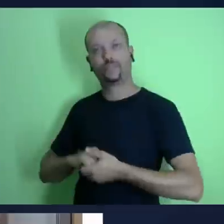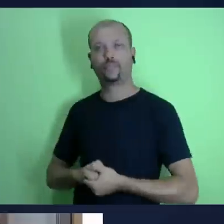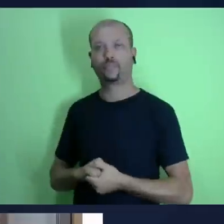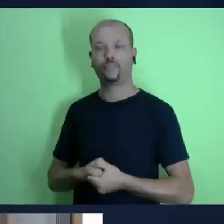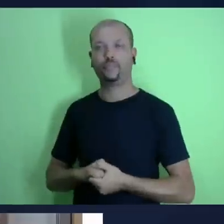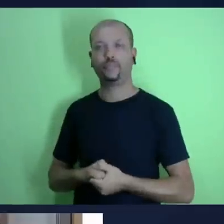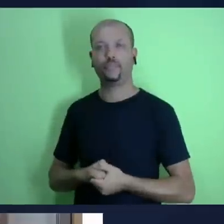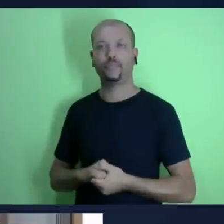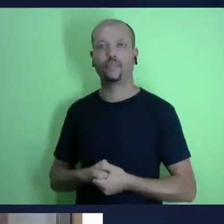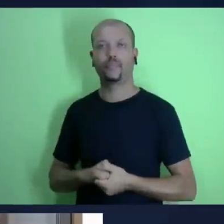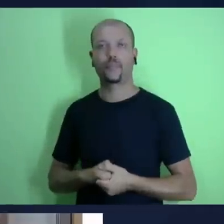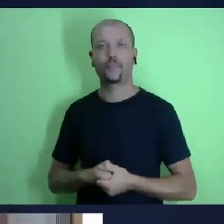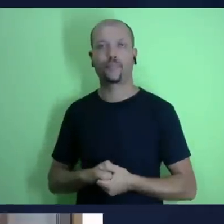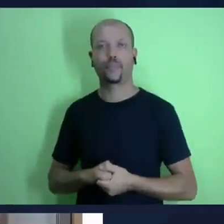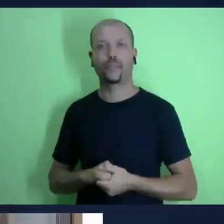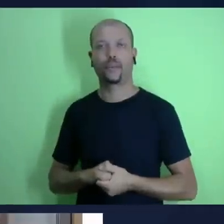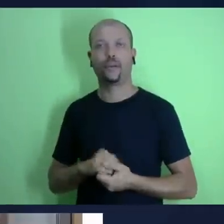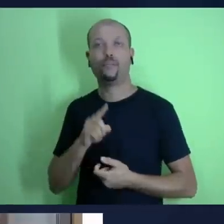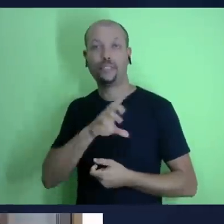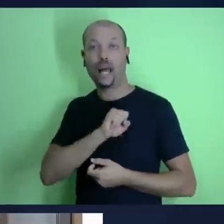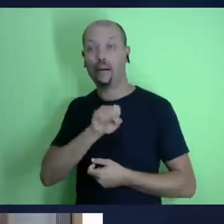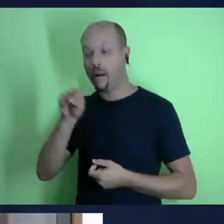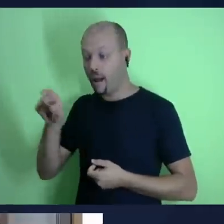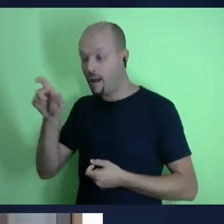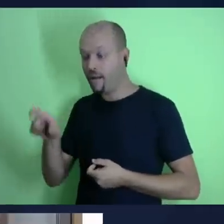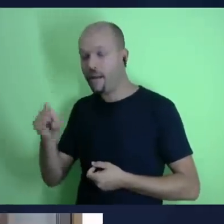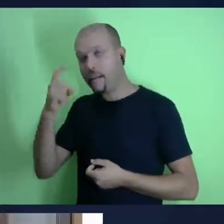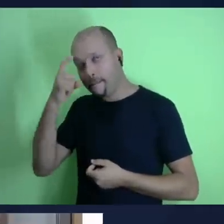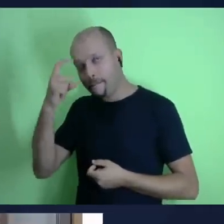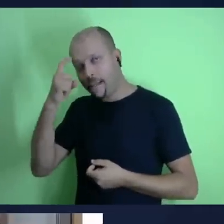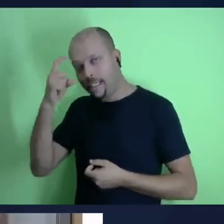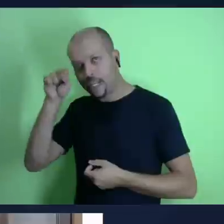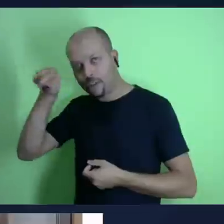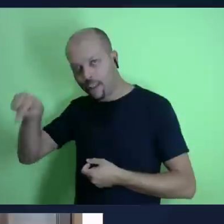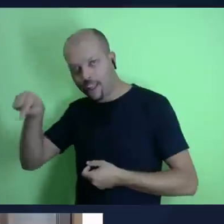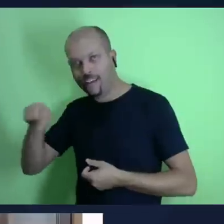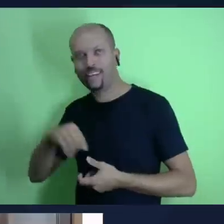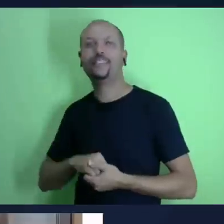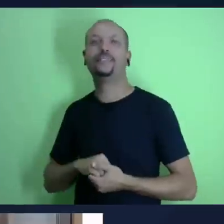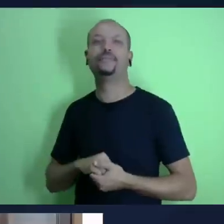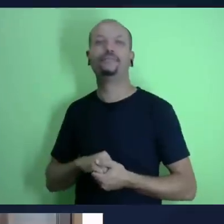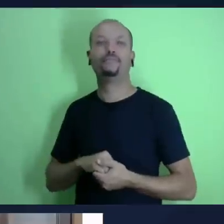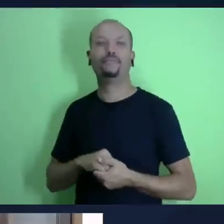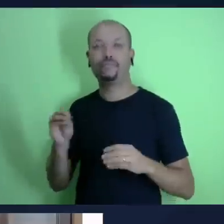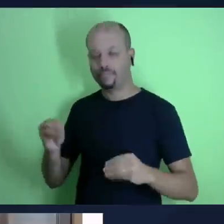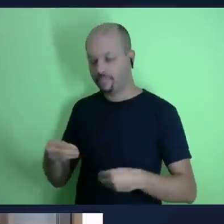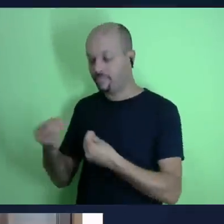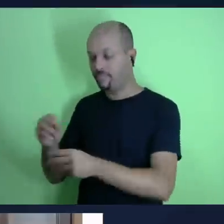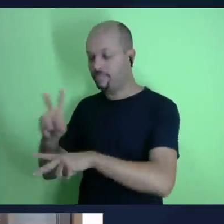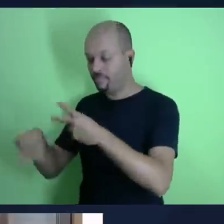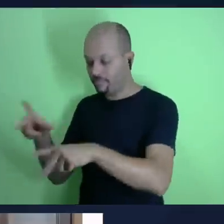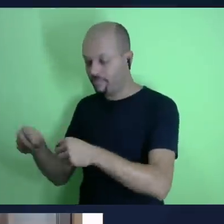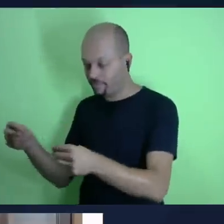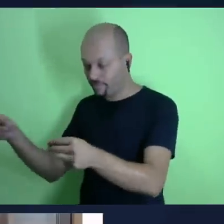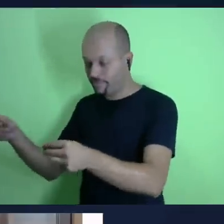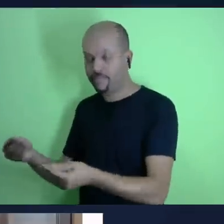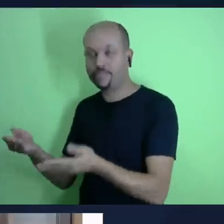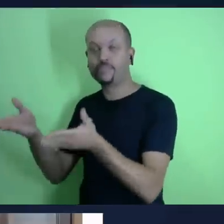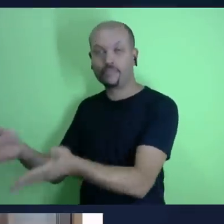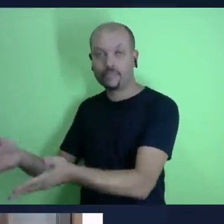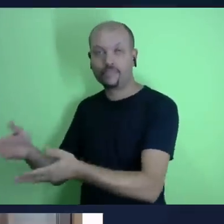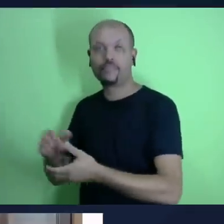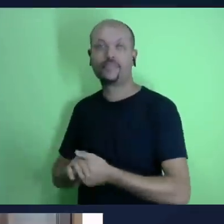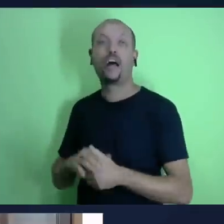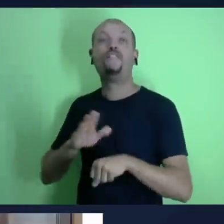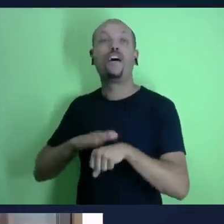pessoa gosta falando dela percebe então é desse jeito que a gente ama as pessoas né e assim que a gente a deveria amar a